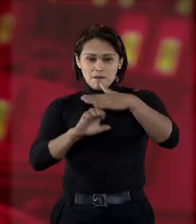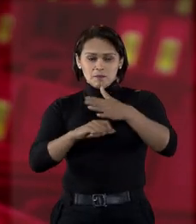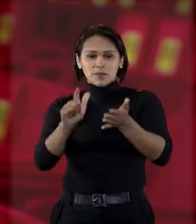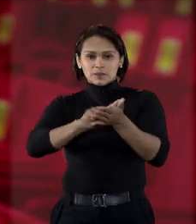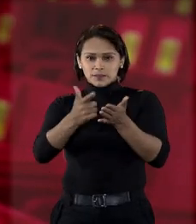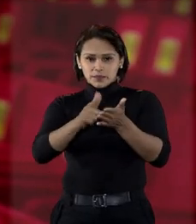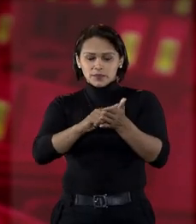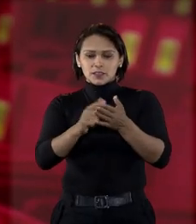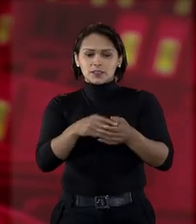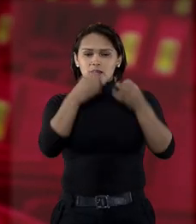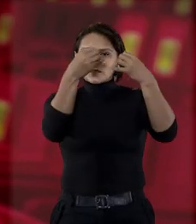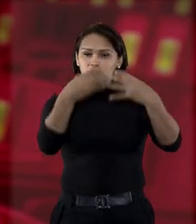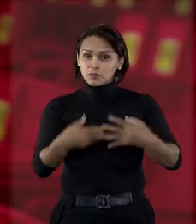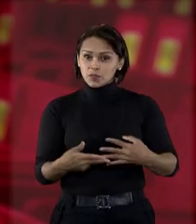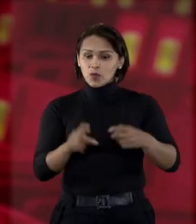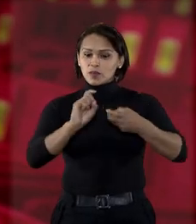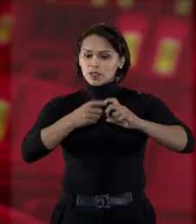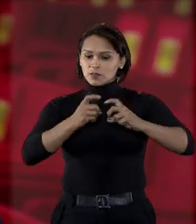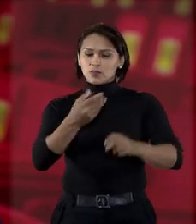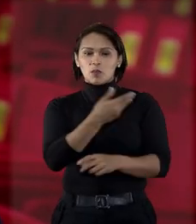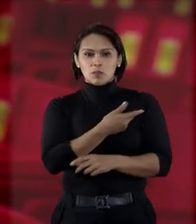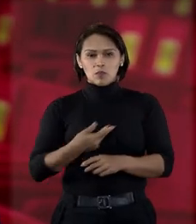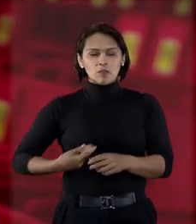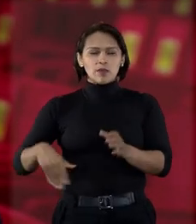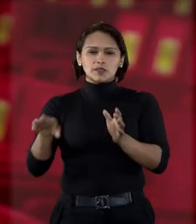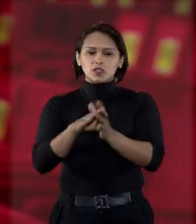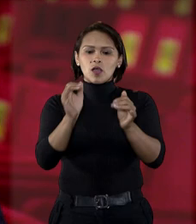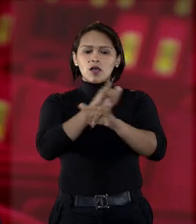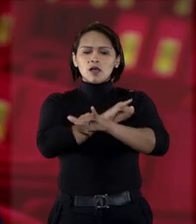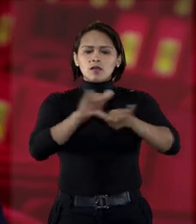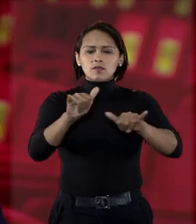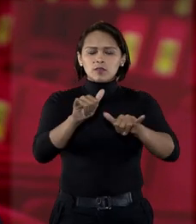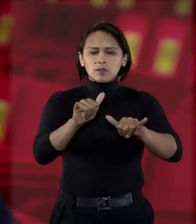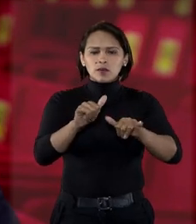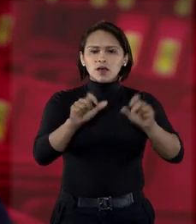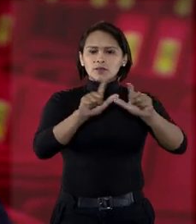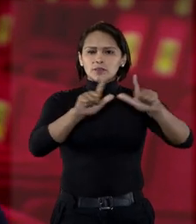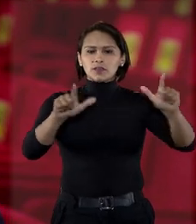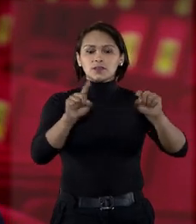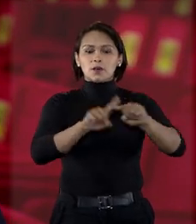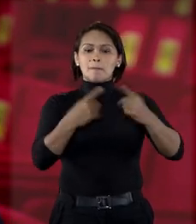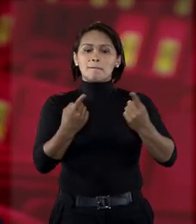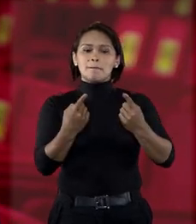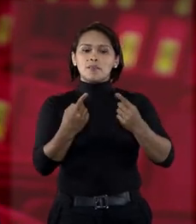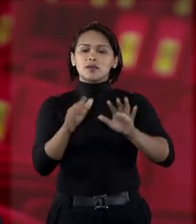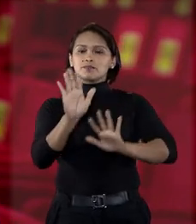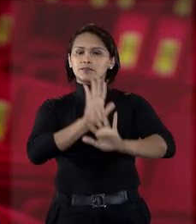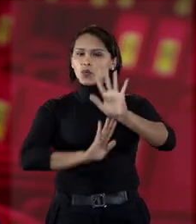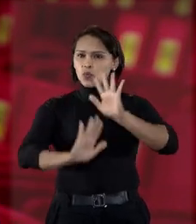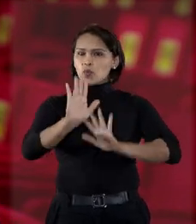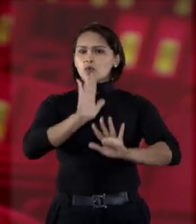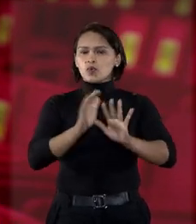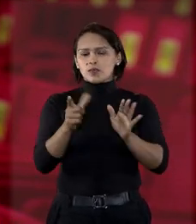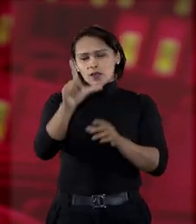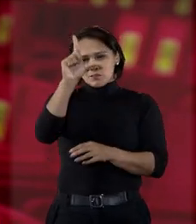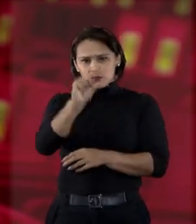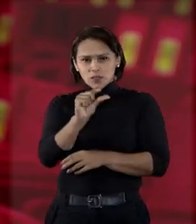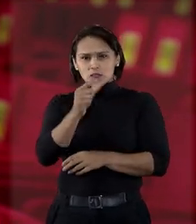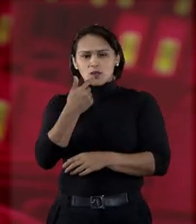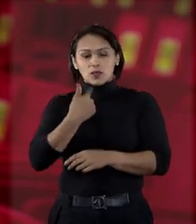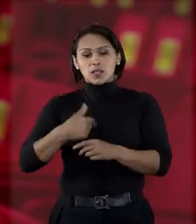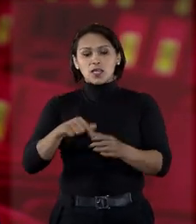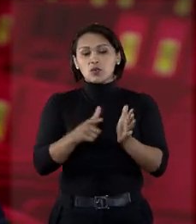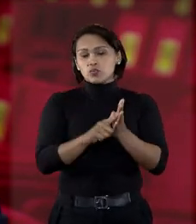jornalística alegou que a administração pública chegou a publicar alguns dados em um portal, mas com abrangência menor do que a